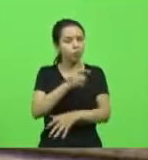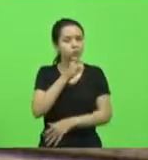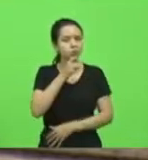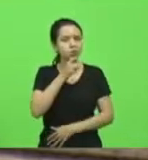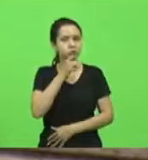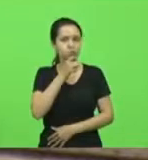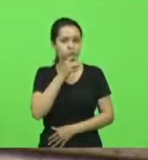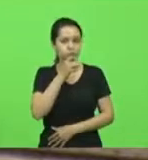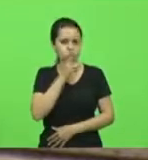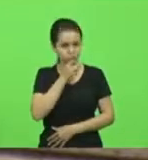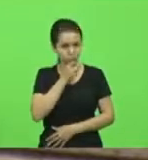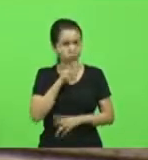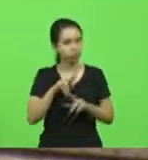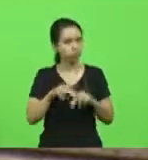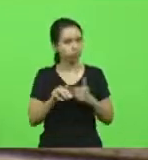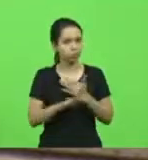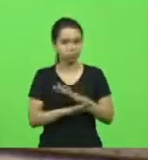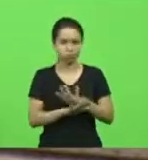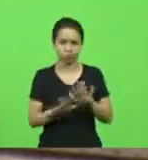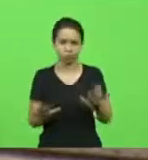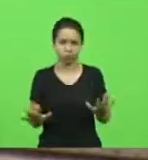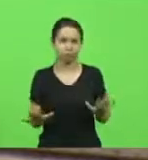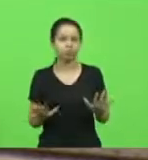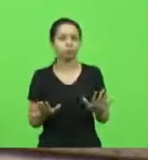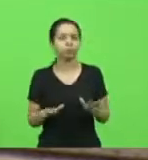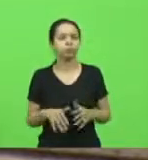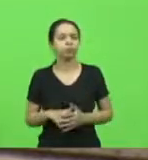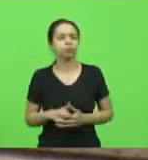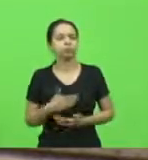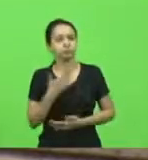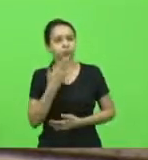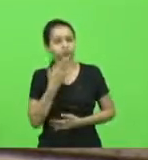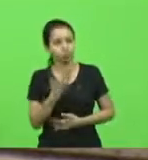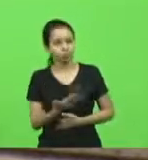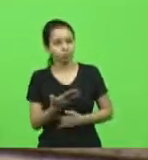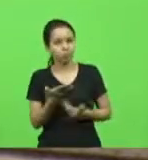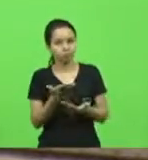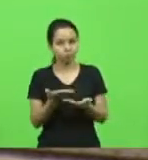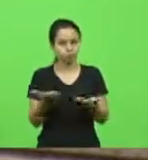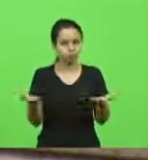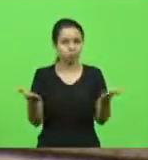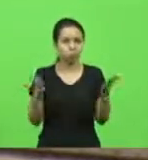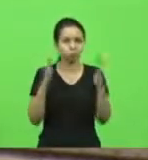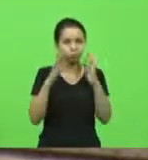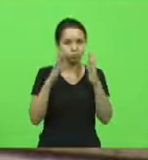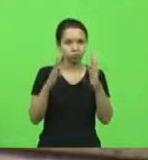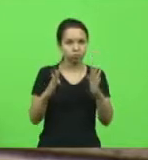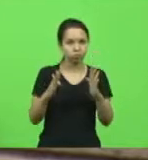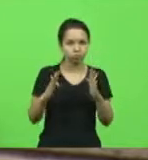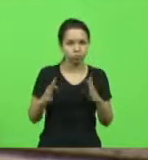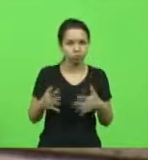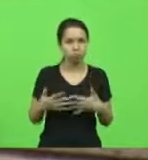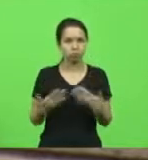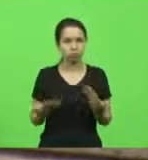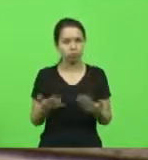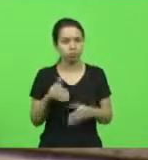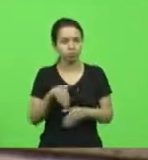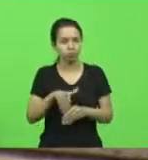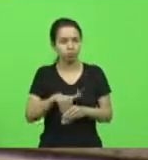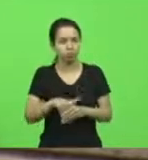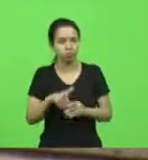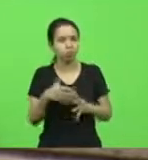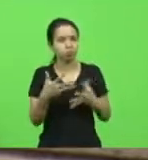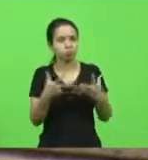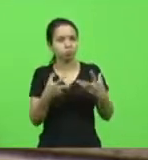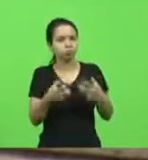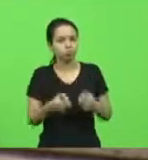isso, senhor presidente. Por isso eu queria pedir a compreensão de todos os parlamentares e o voto favorável a essa resolução, que